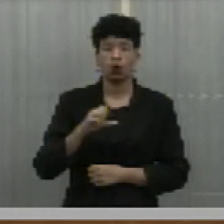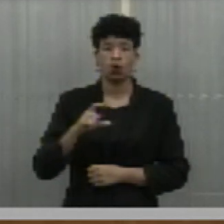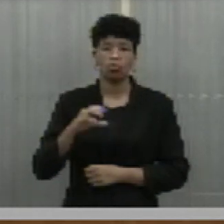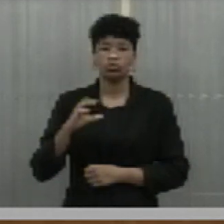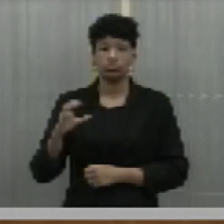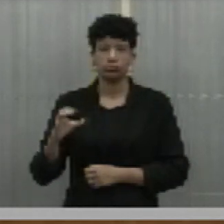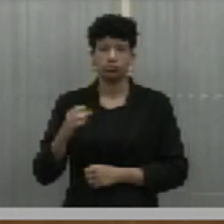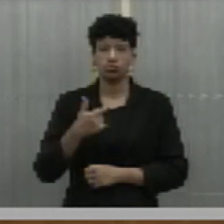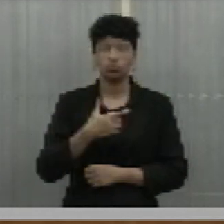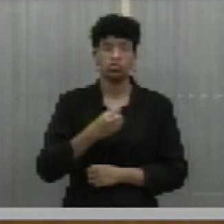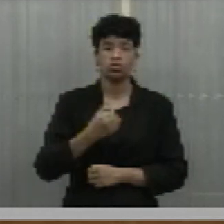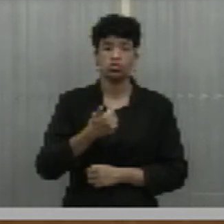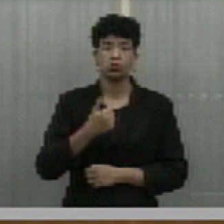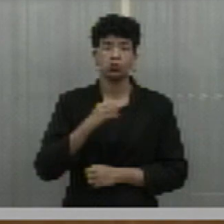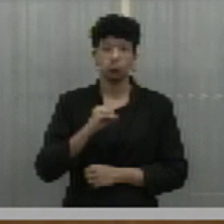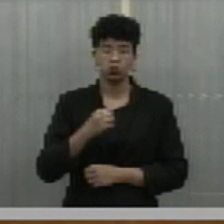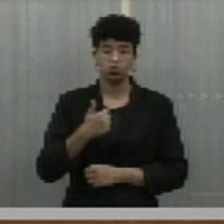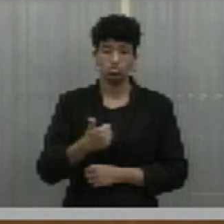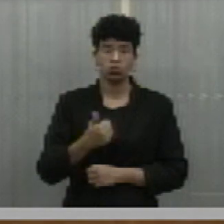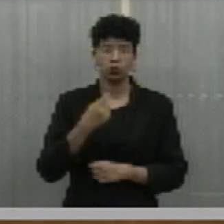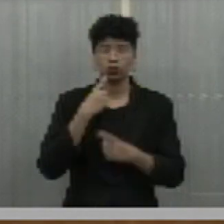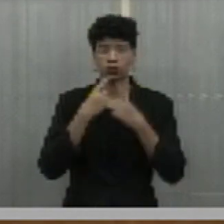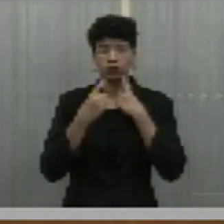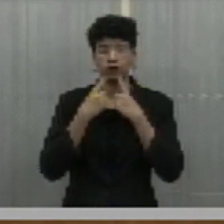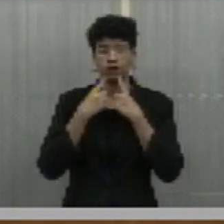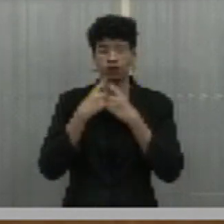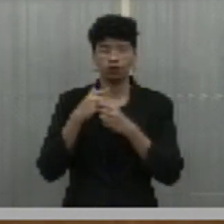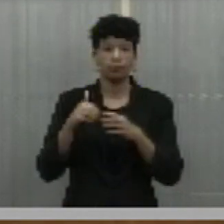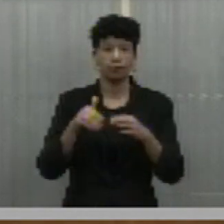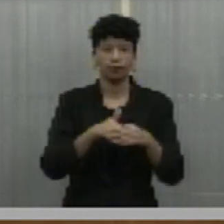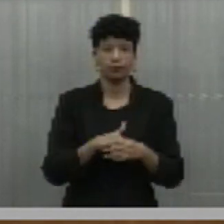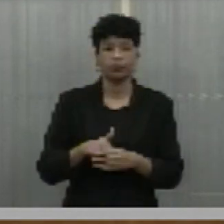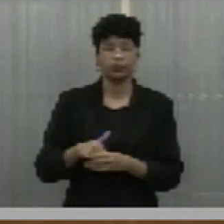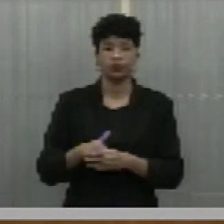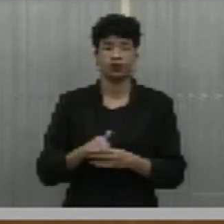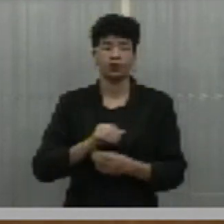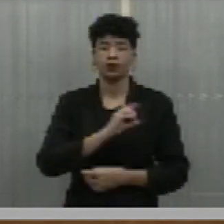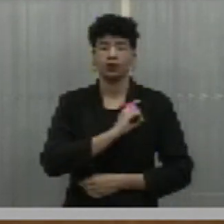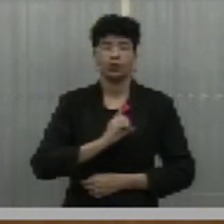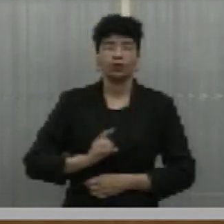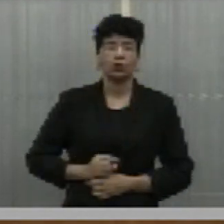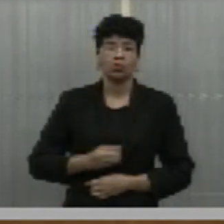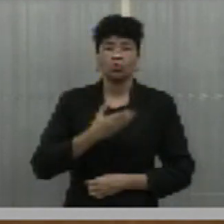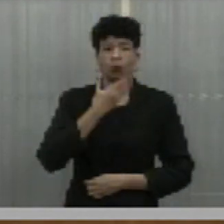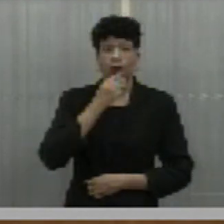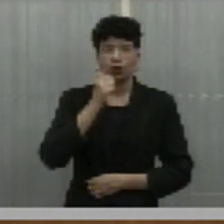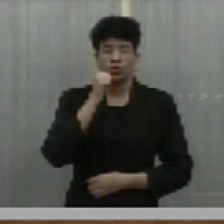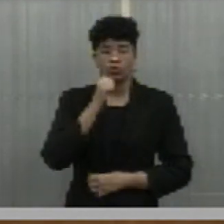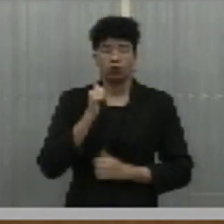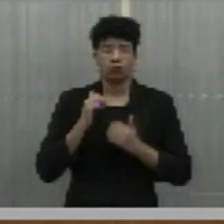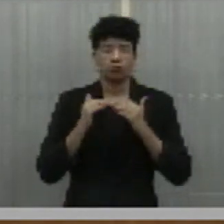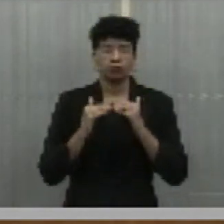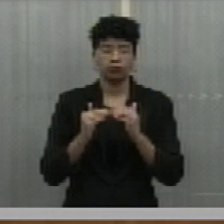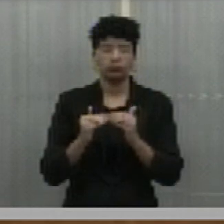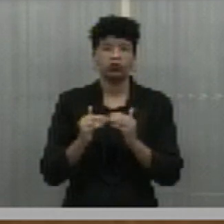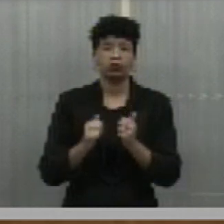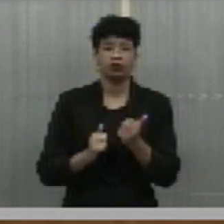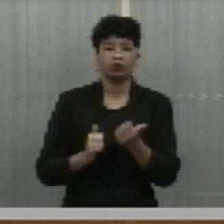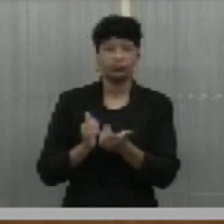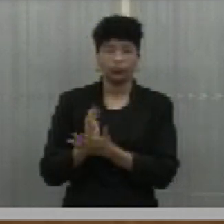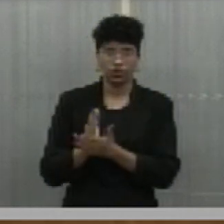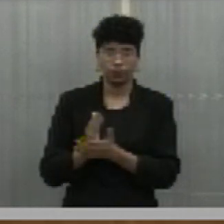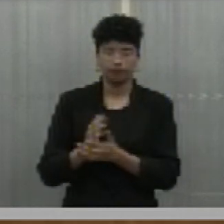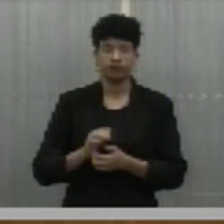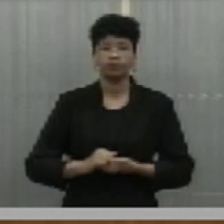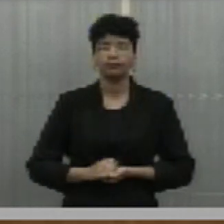apartamento 201, Pissarra. Em discussão, em votação, deputadas e deputados que aprovam, permaneçam como estão,